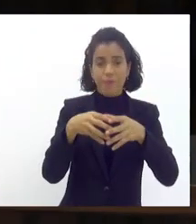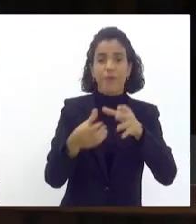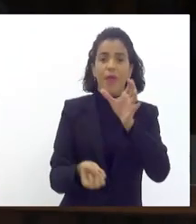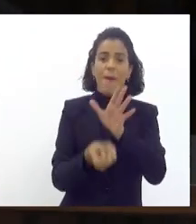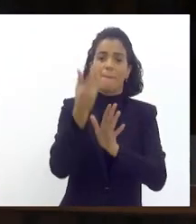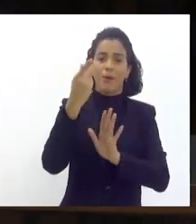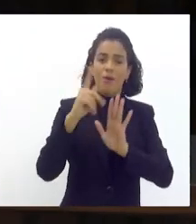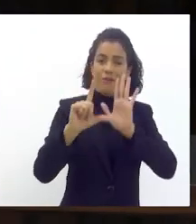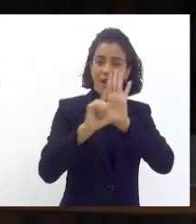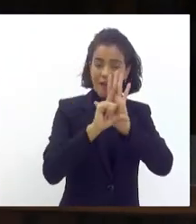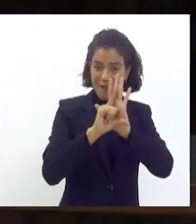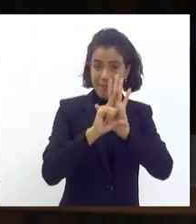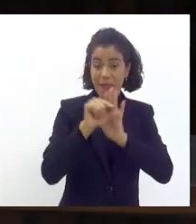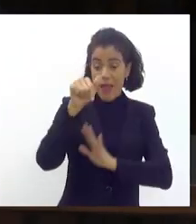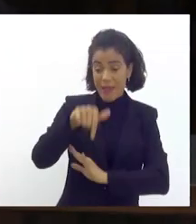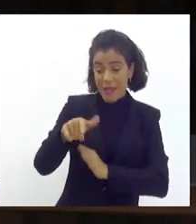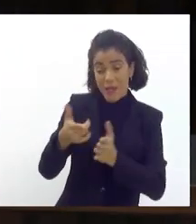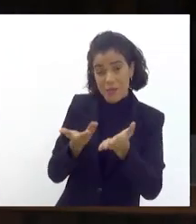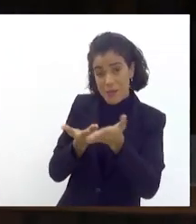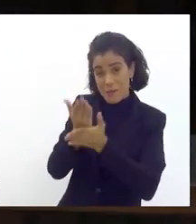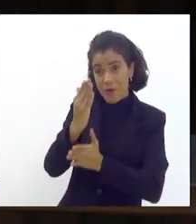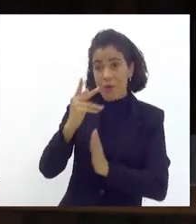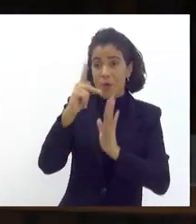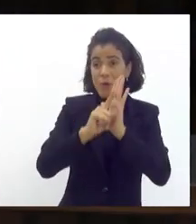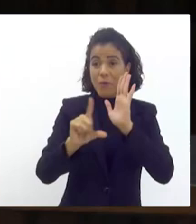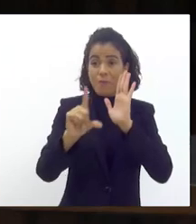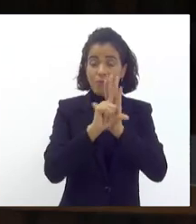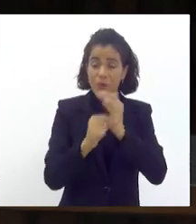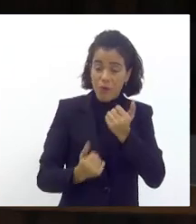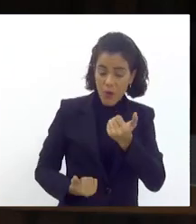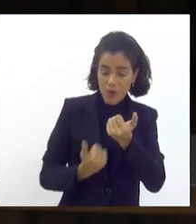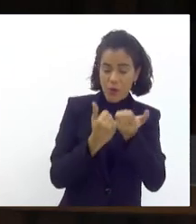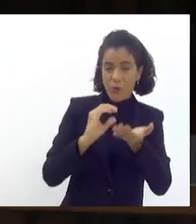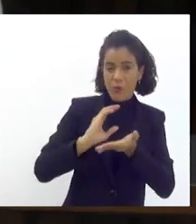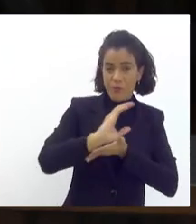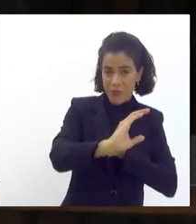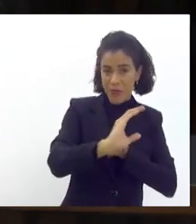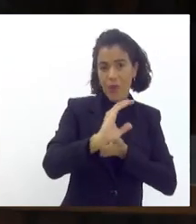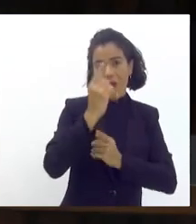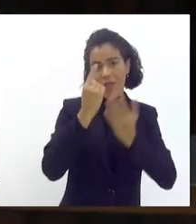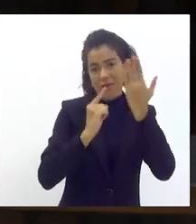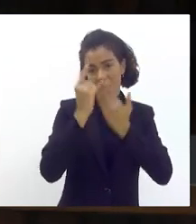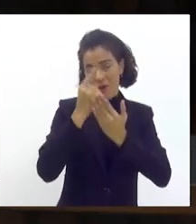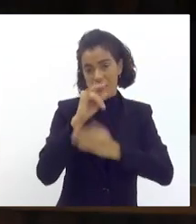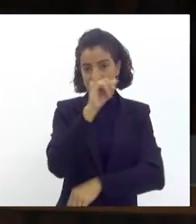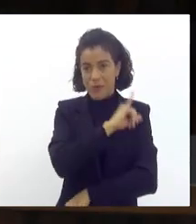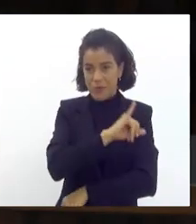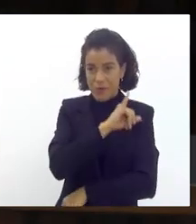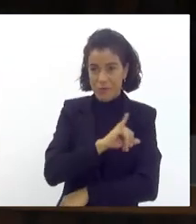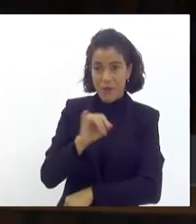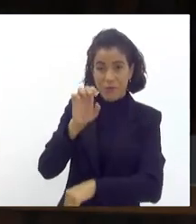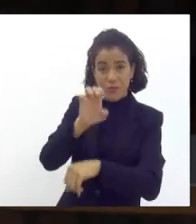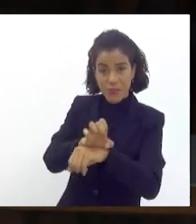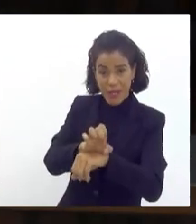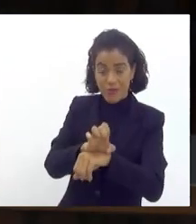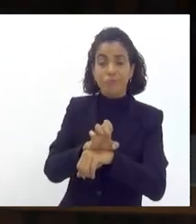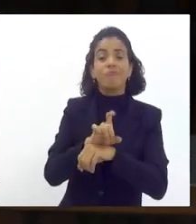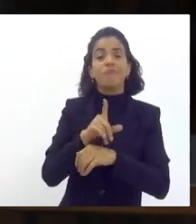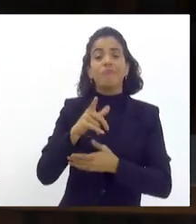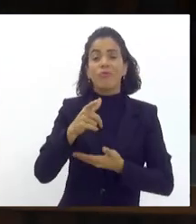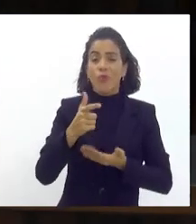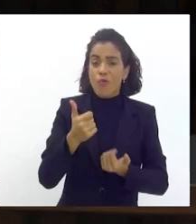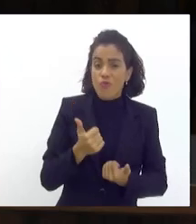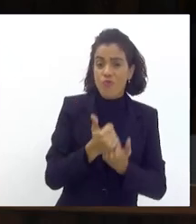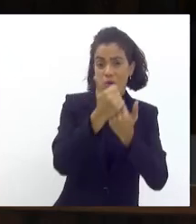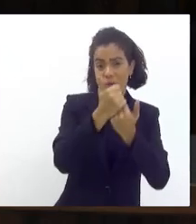então nós aprovamos aqui hoje o projeto de subsídio ao carnaval do Rio de Janeiro por vocês, pelo Estado, no fomento ao